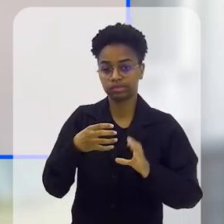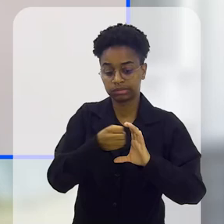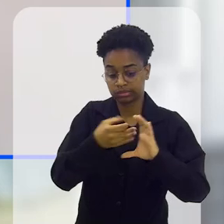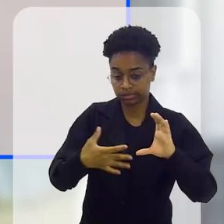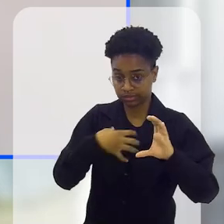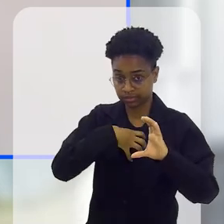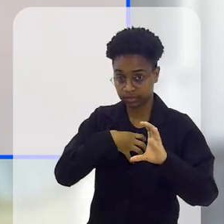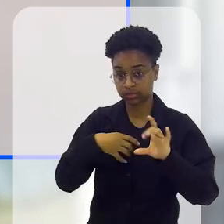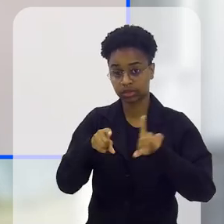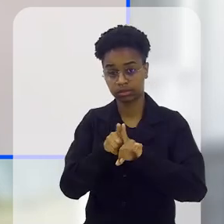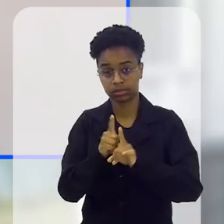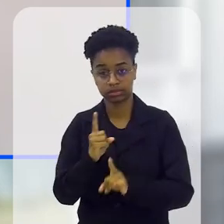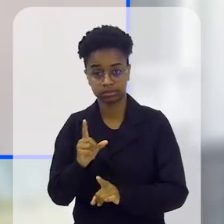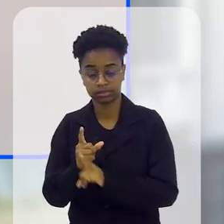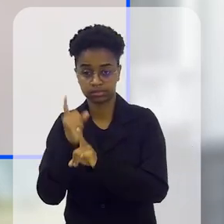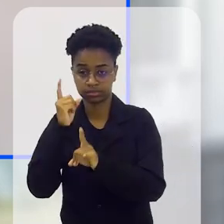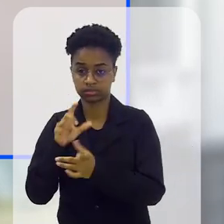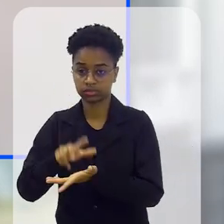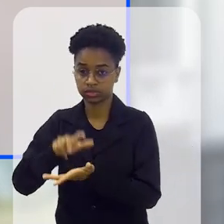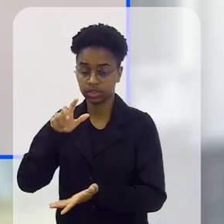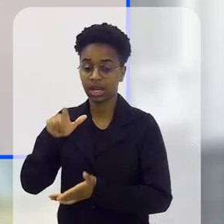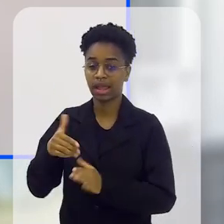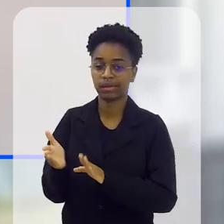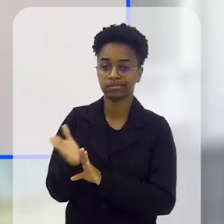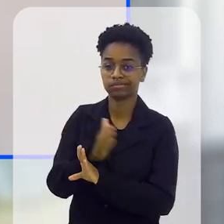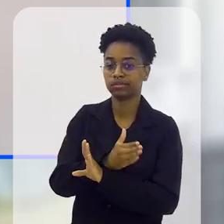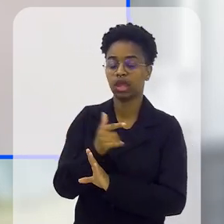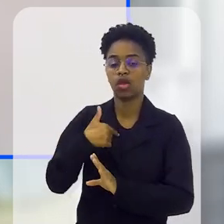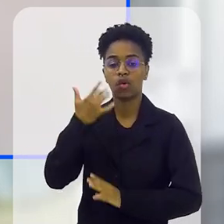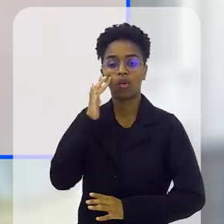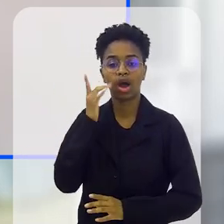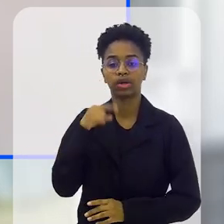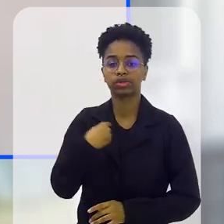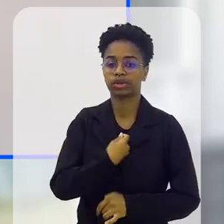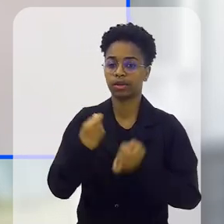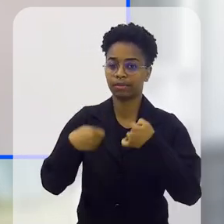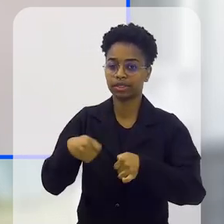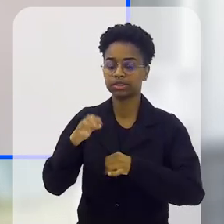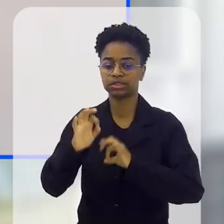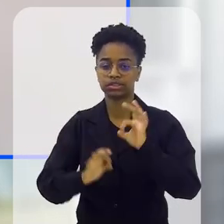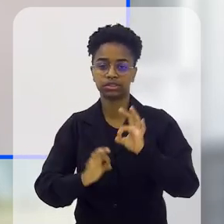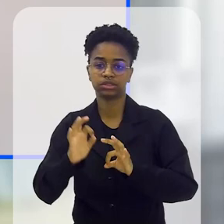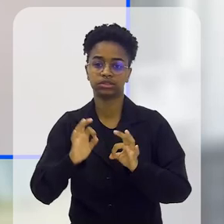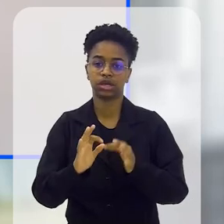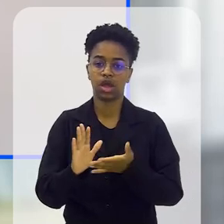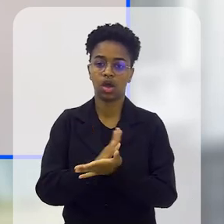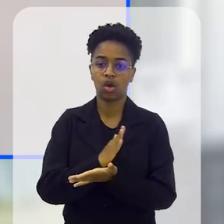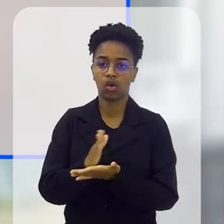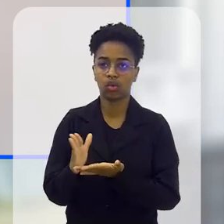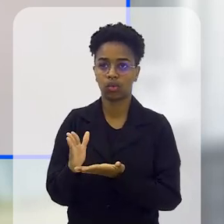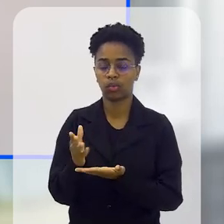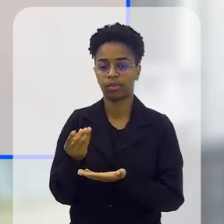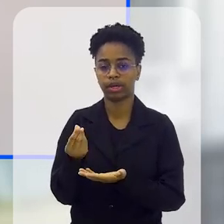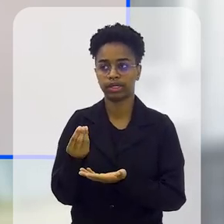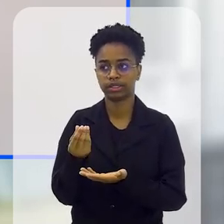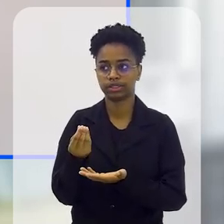dos sintomas e o diagnóstico dessa criança é fazendo o diagnóstico precoce. Eu acho que a gente precisa desconstruir